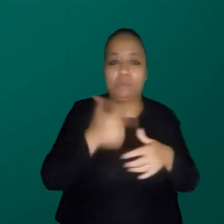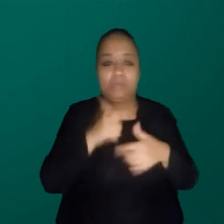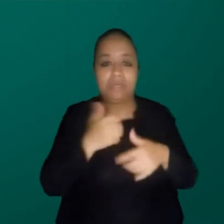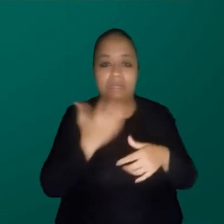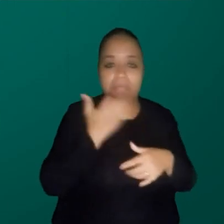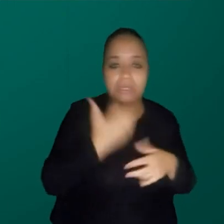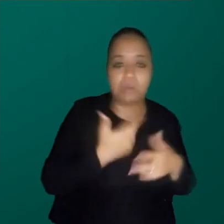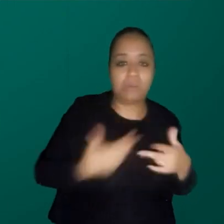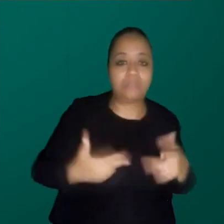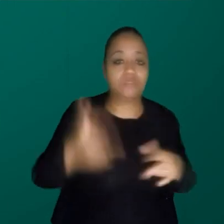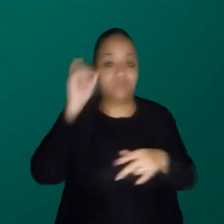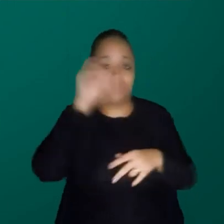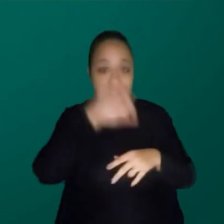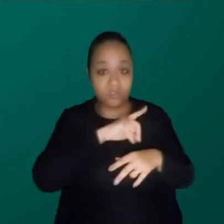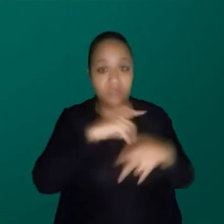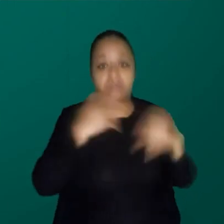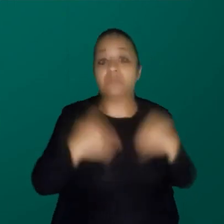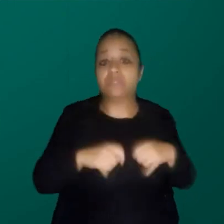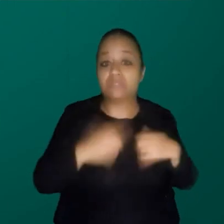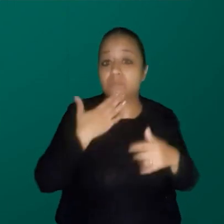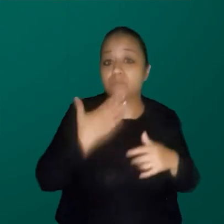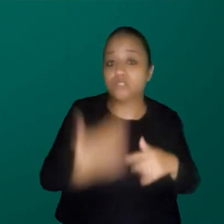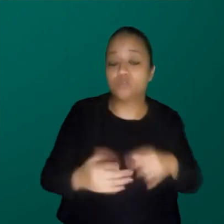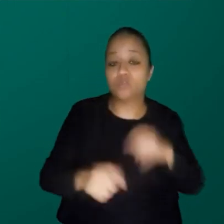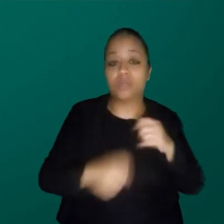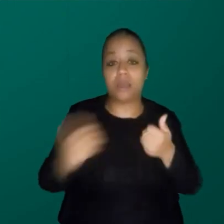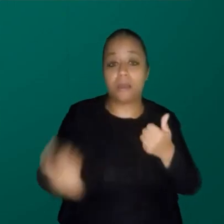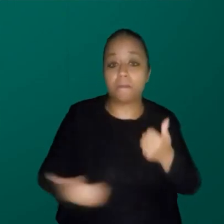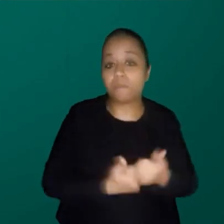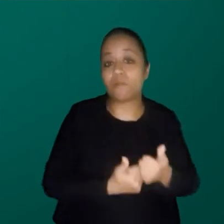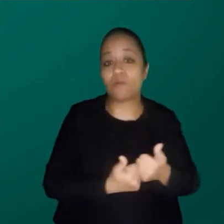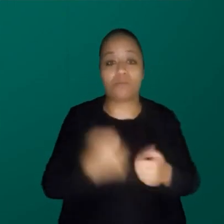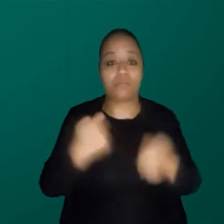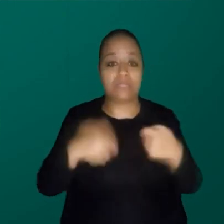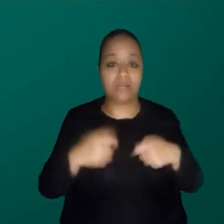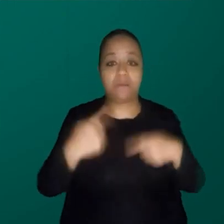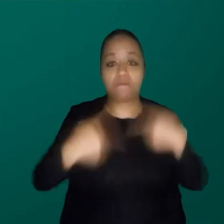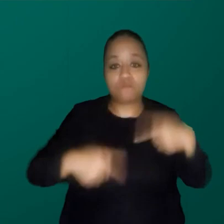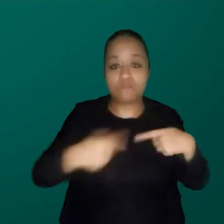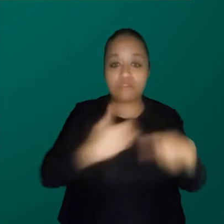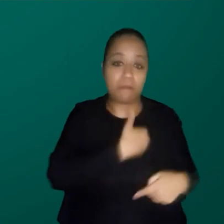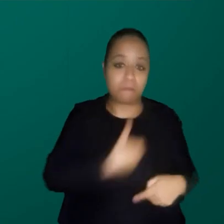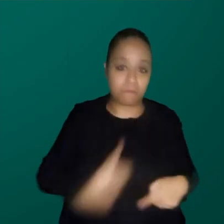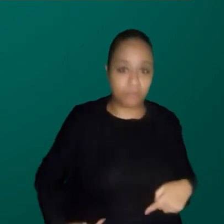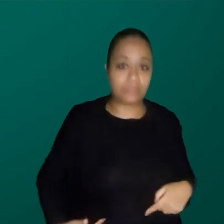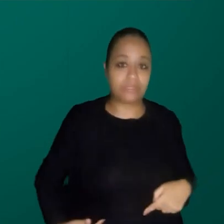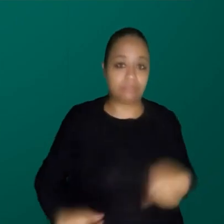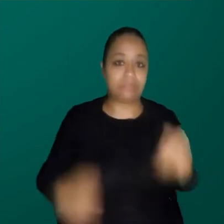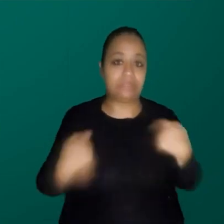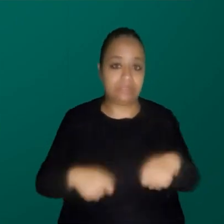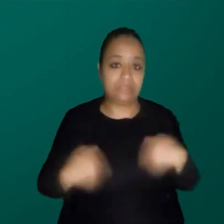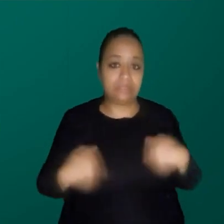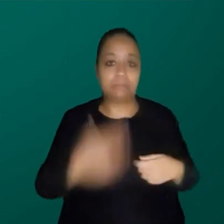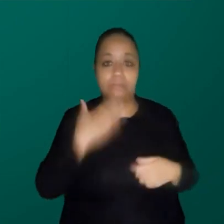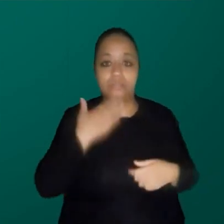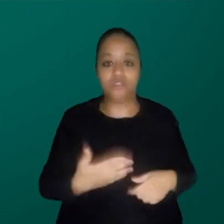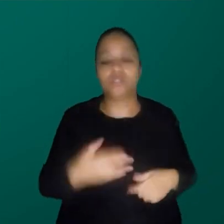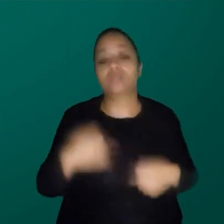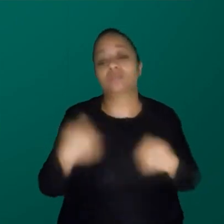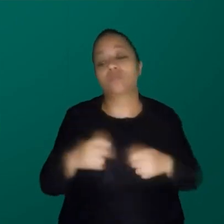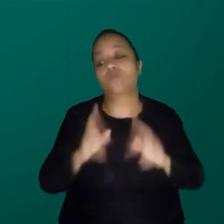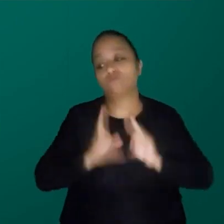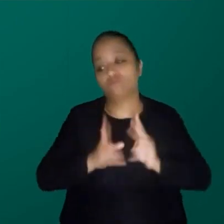que é muito difícil fazer. E aí a gente precisa pedir políticas públicas. Eu acho que é o que já foi dito aqui. A gente tem que